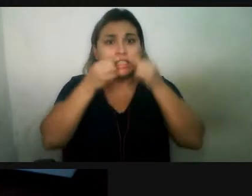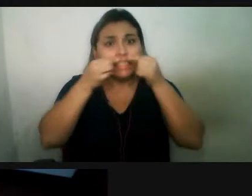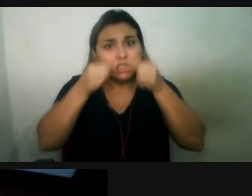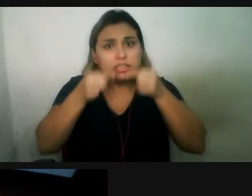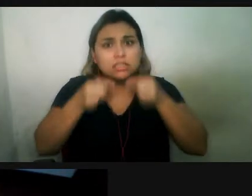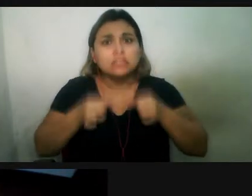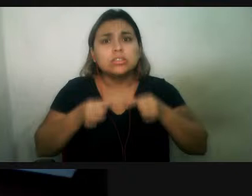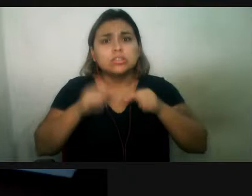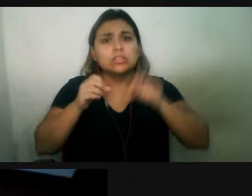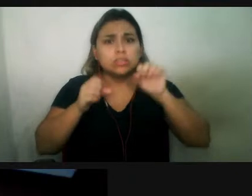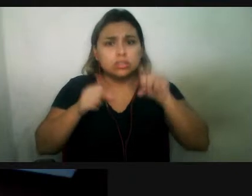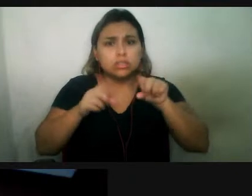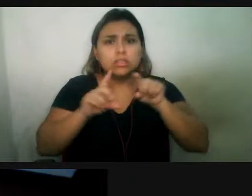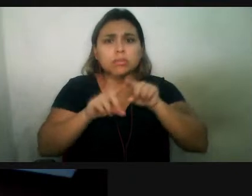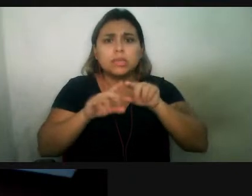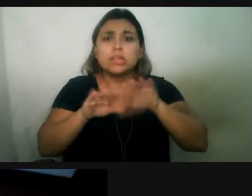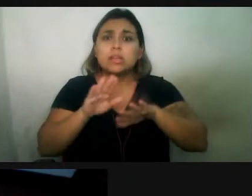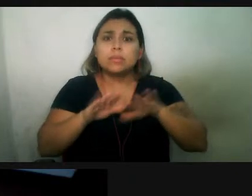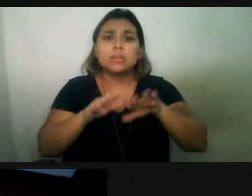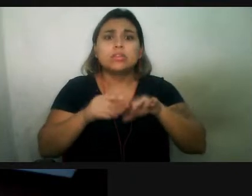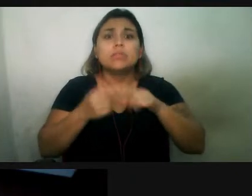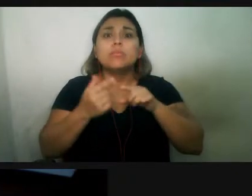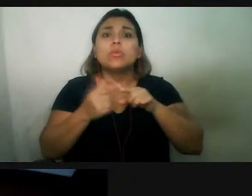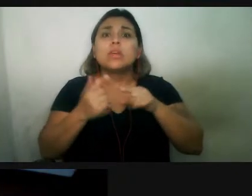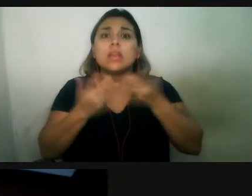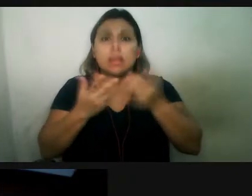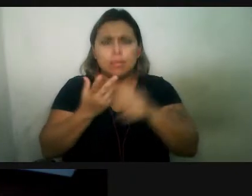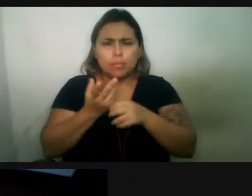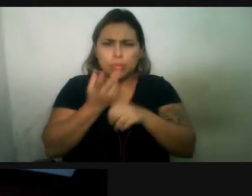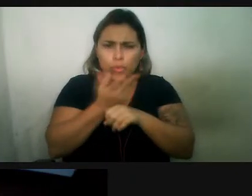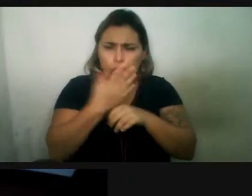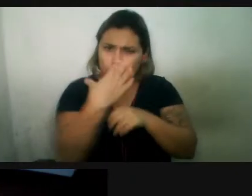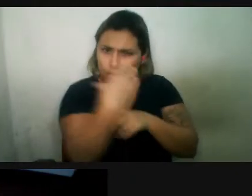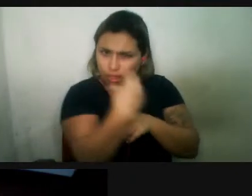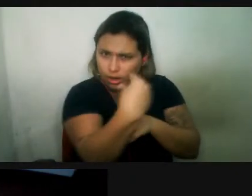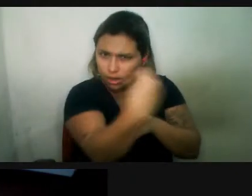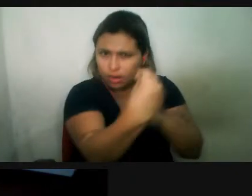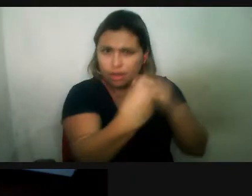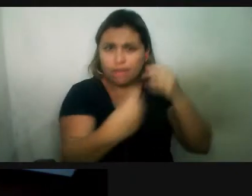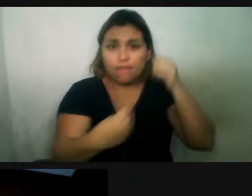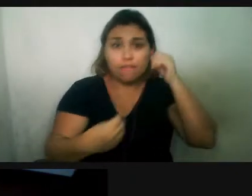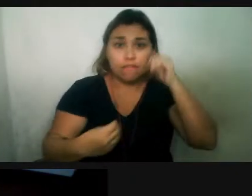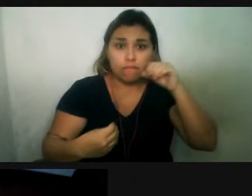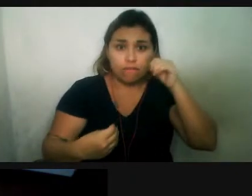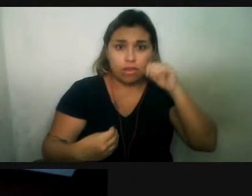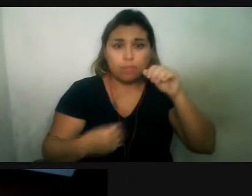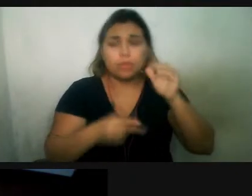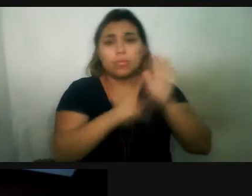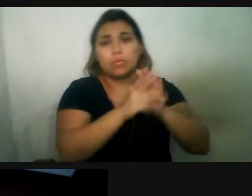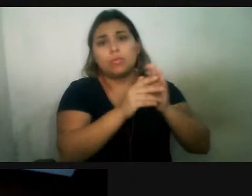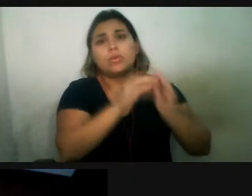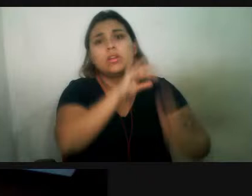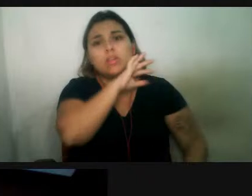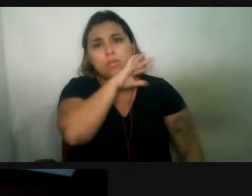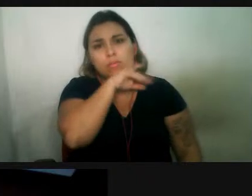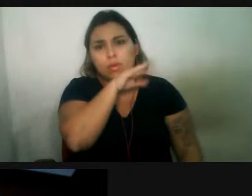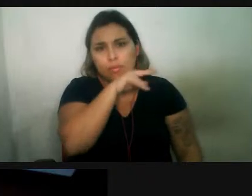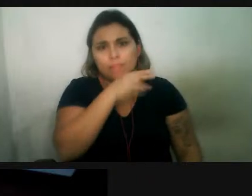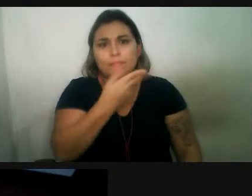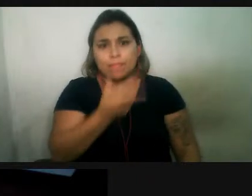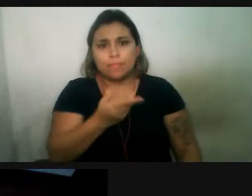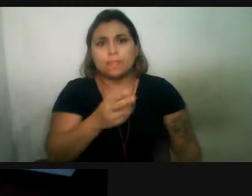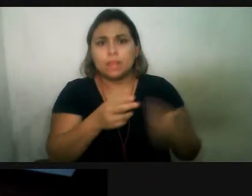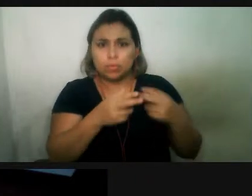sexual tem a ver com disputa pelas fêmeas mesmo, né? Que tem a ver com algum tipo de disputa, nem que seja uma